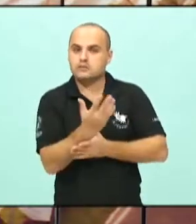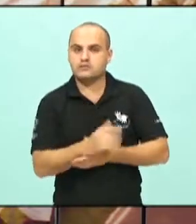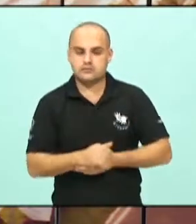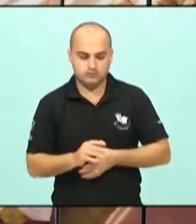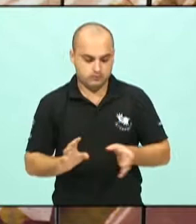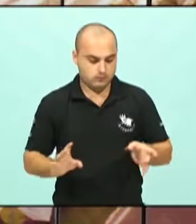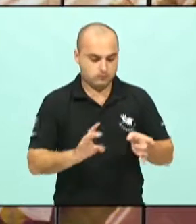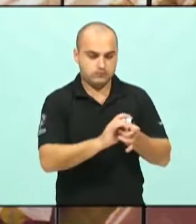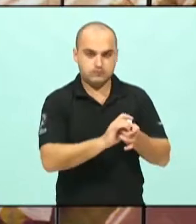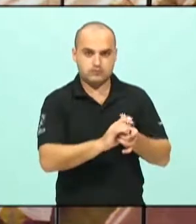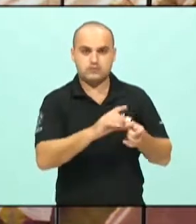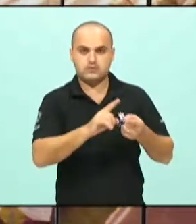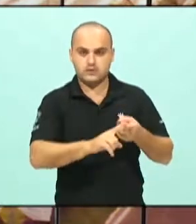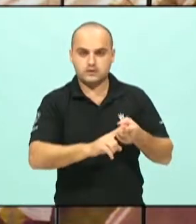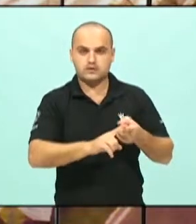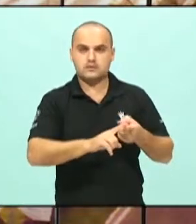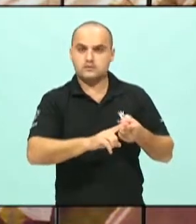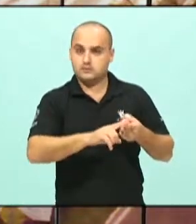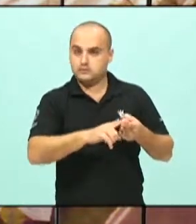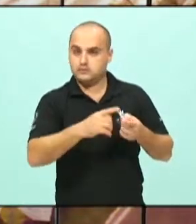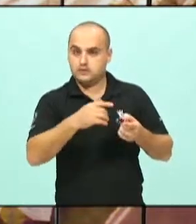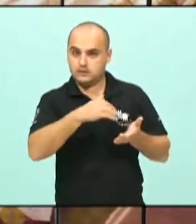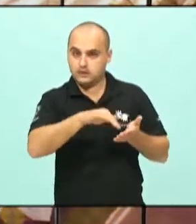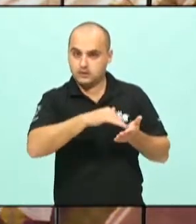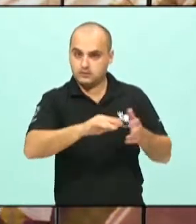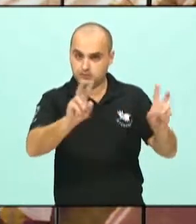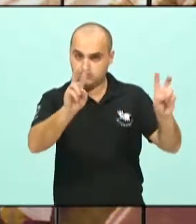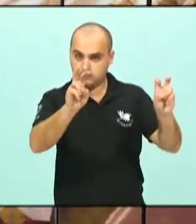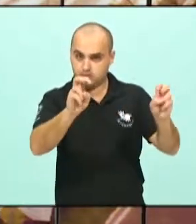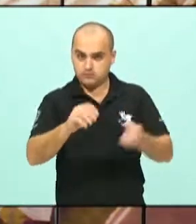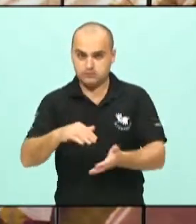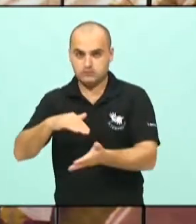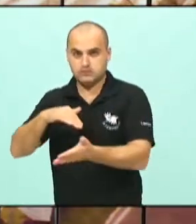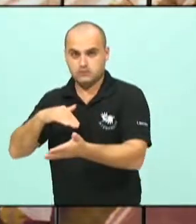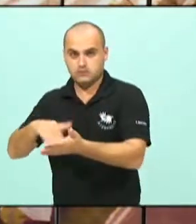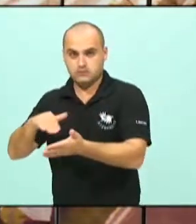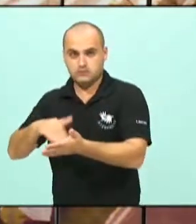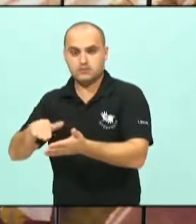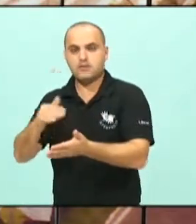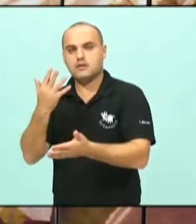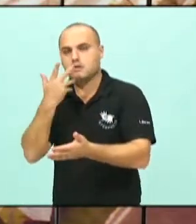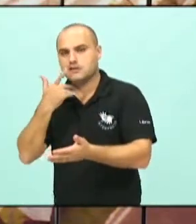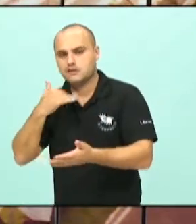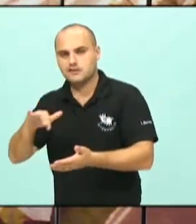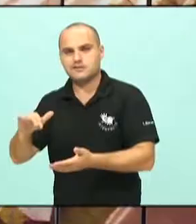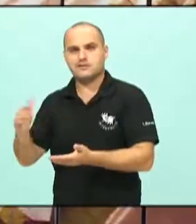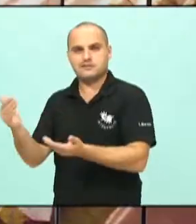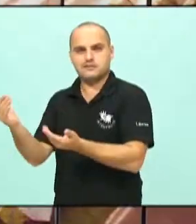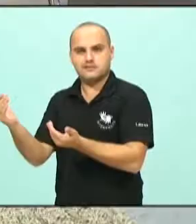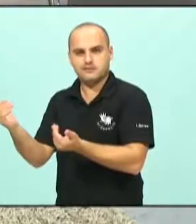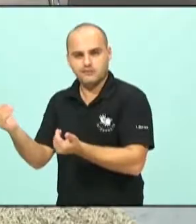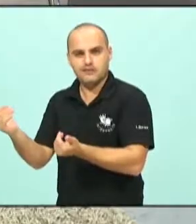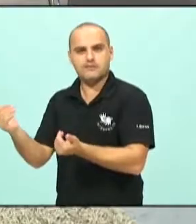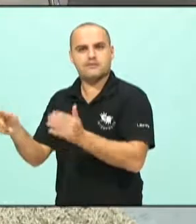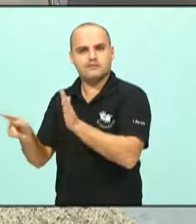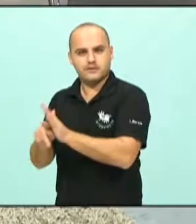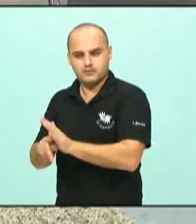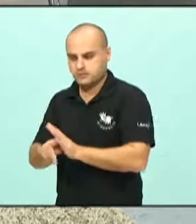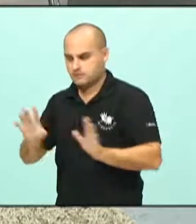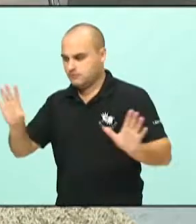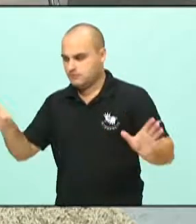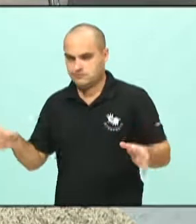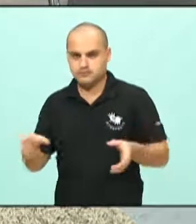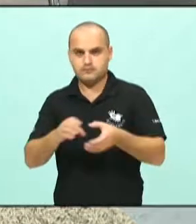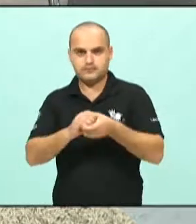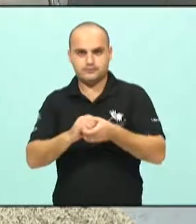Secretaria de Relações Institucionais e Temáticas e também a Secretaria da Criança, Adolescente da Juventude. O senhor foi